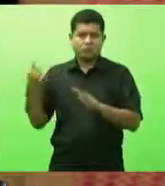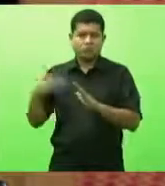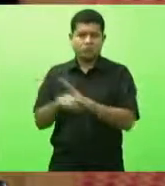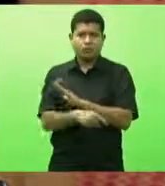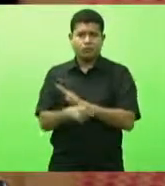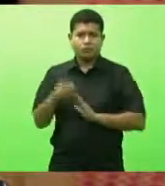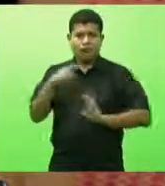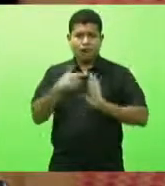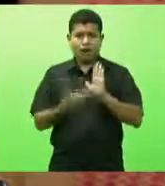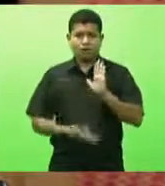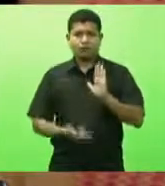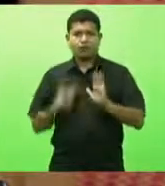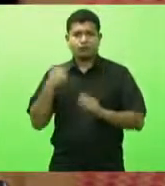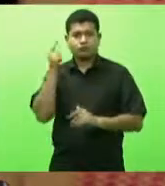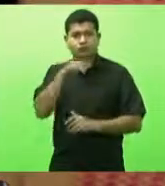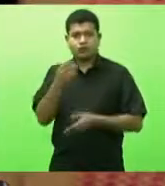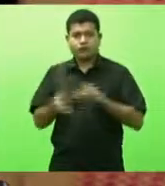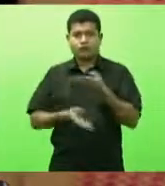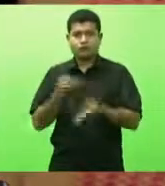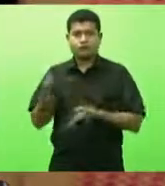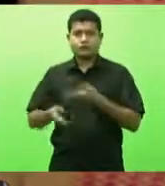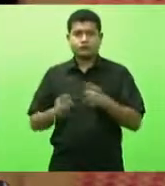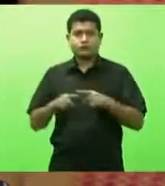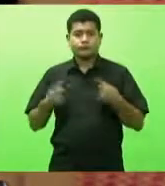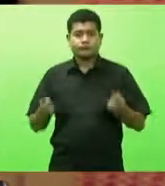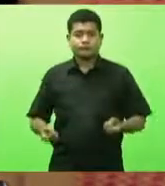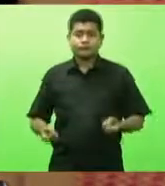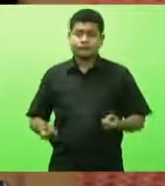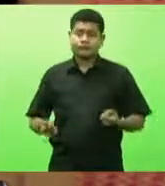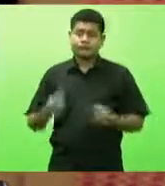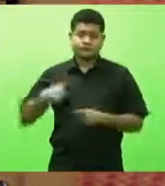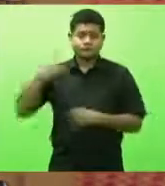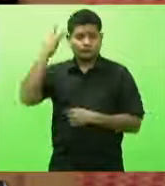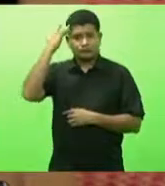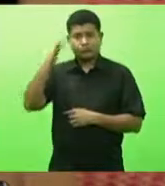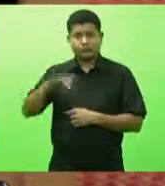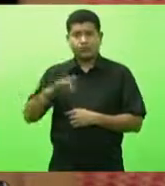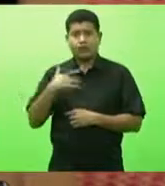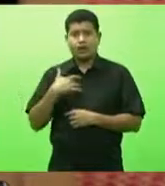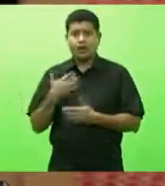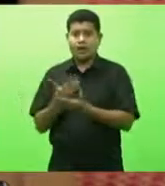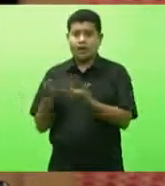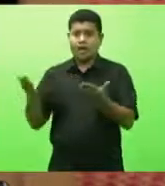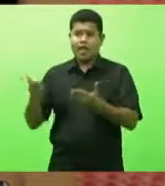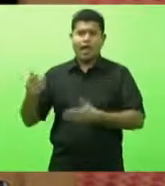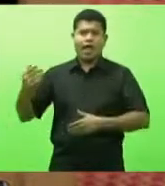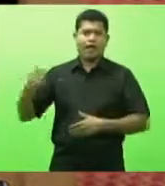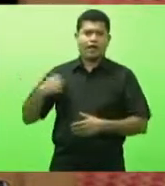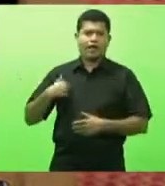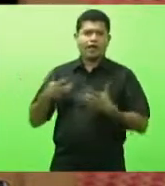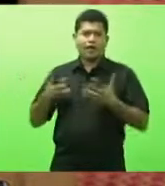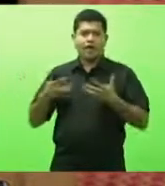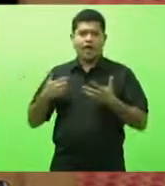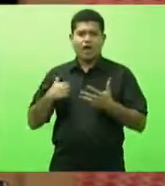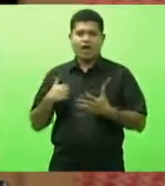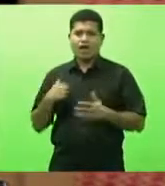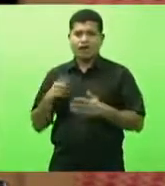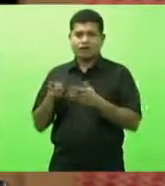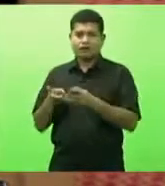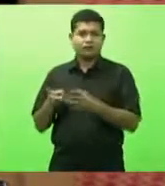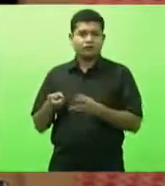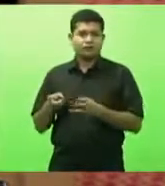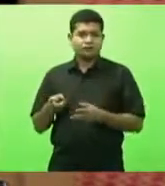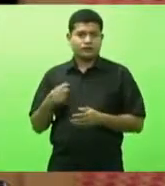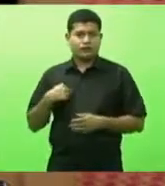fazer esse tipo de atendimento. Então, não sei quem é que está brigando para ficar com o cargo lá no